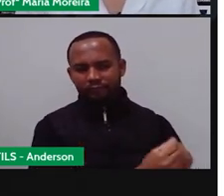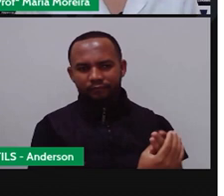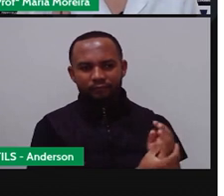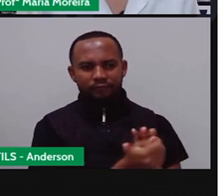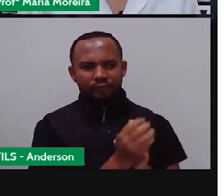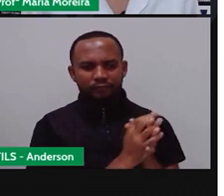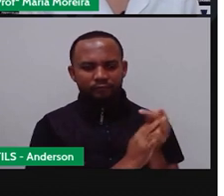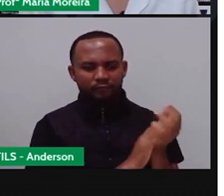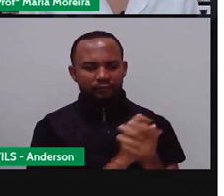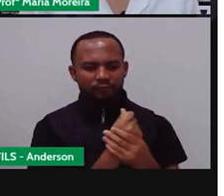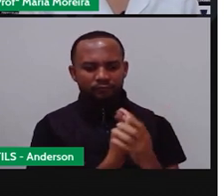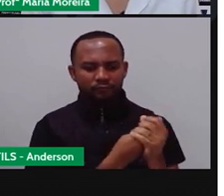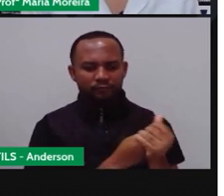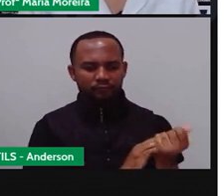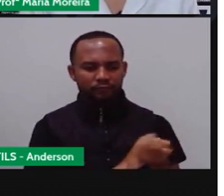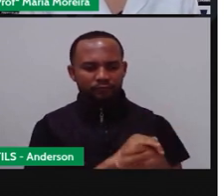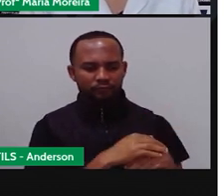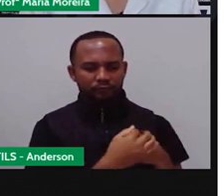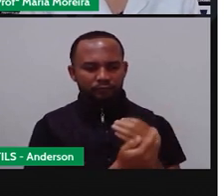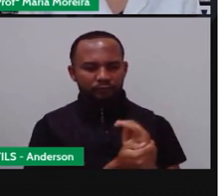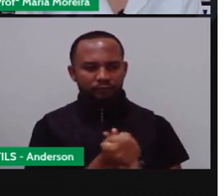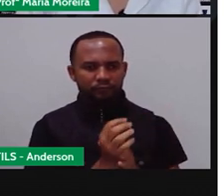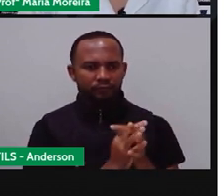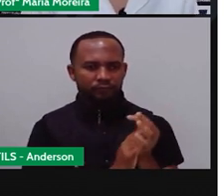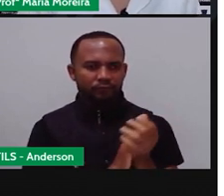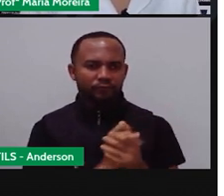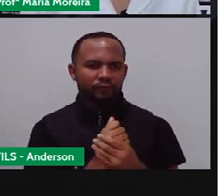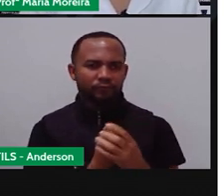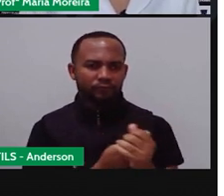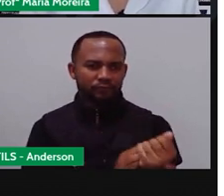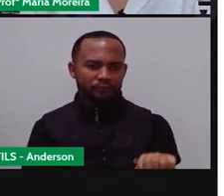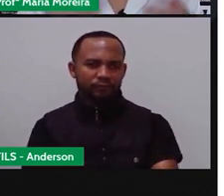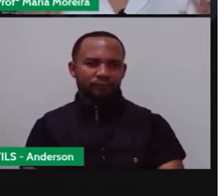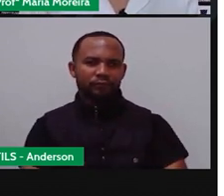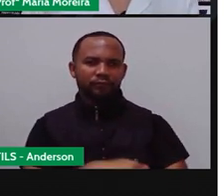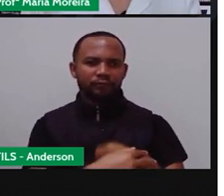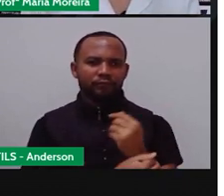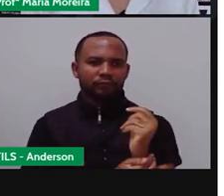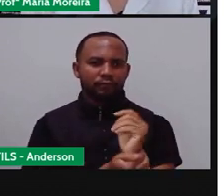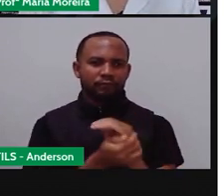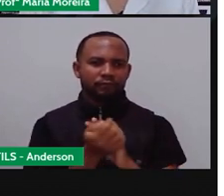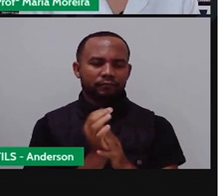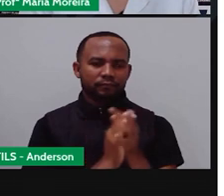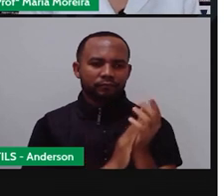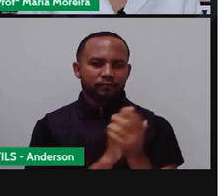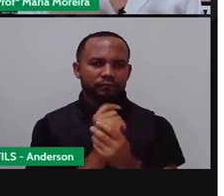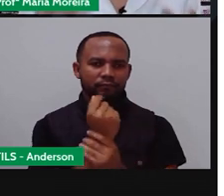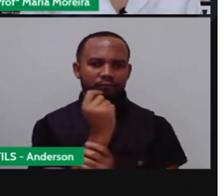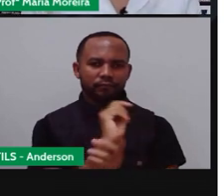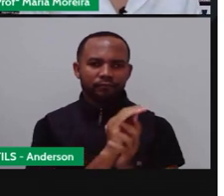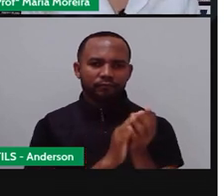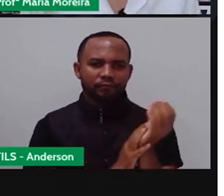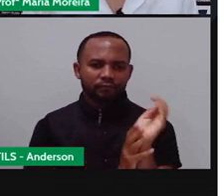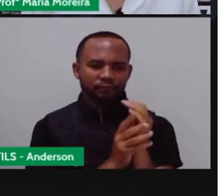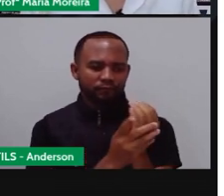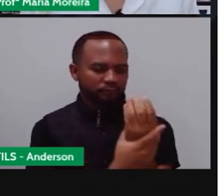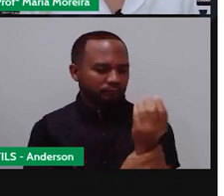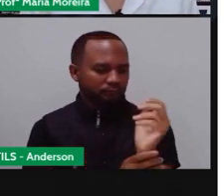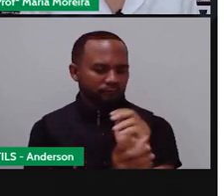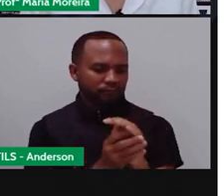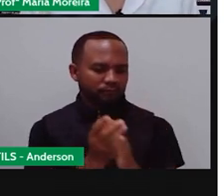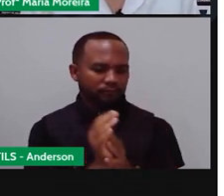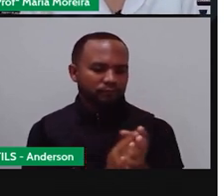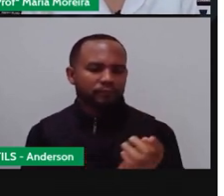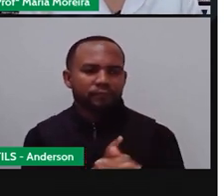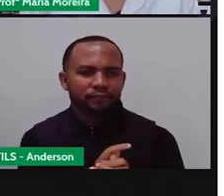isolamento social, distanciamento social, se possível for, para que, em breve, todo mundo vacinado e protegido, possamos aí estar em sala